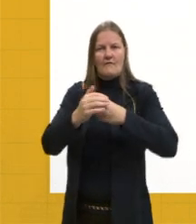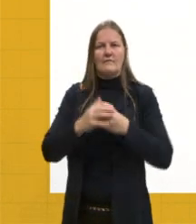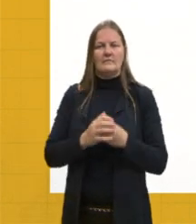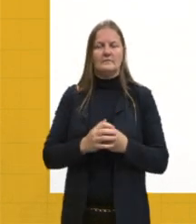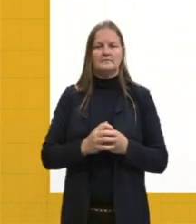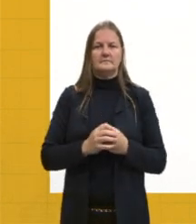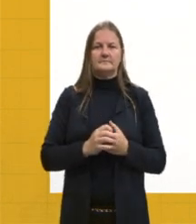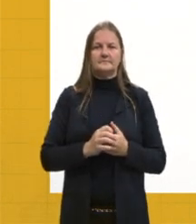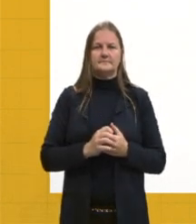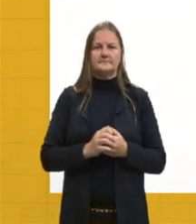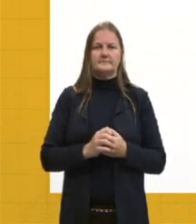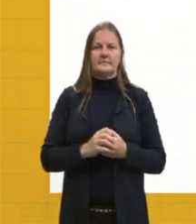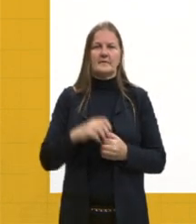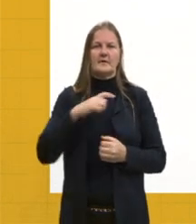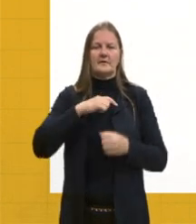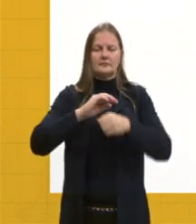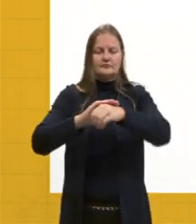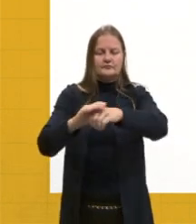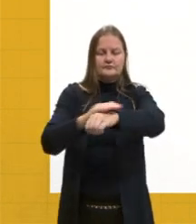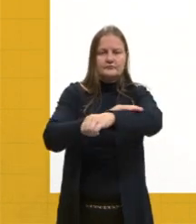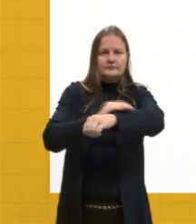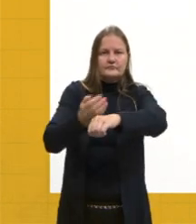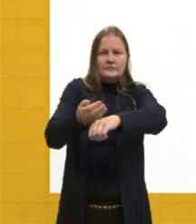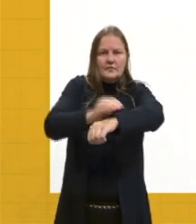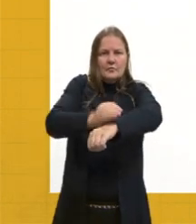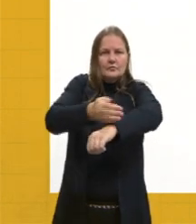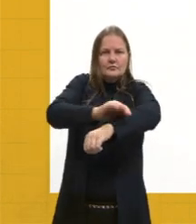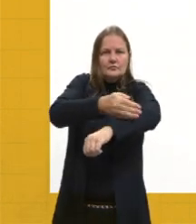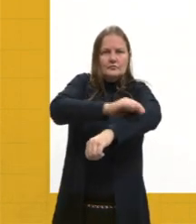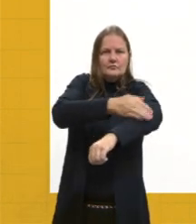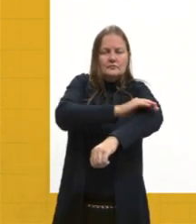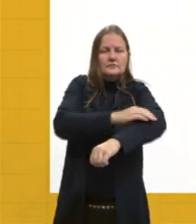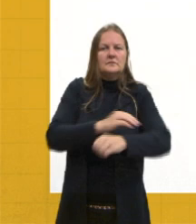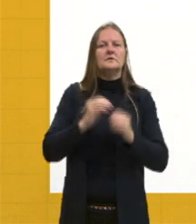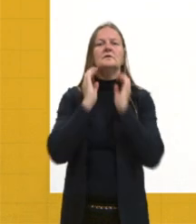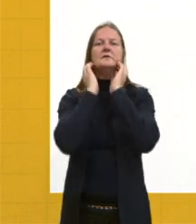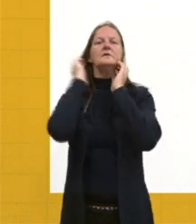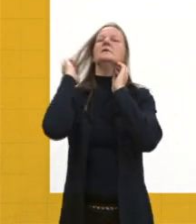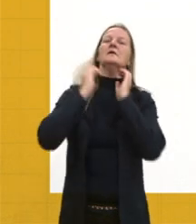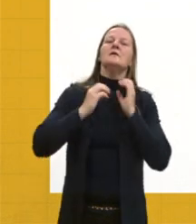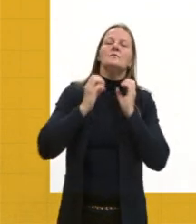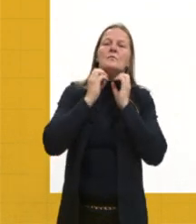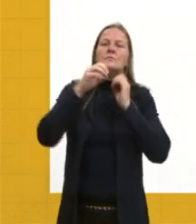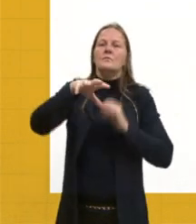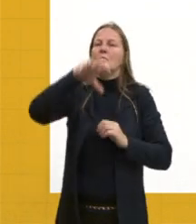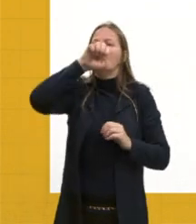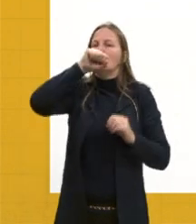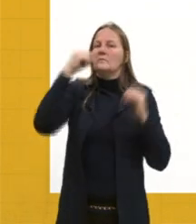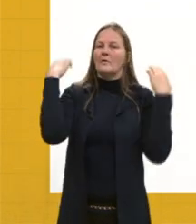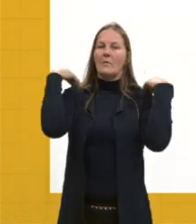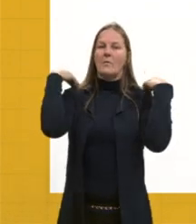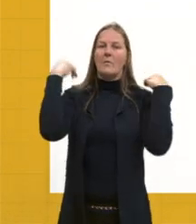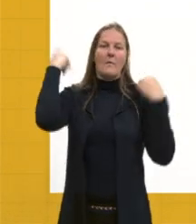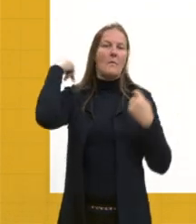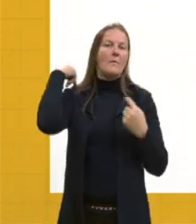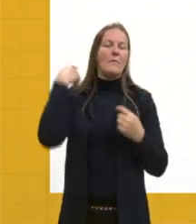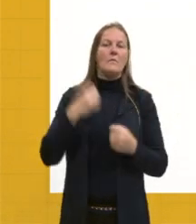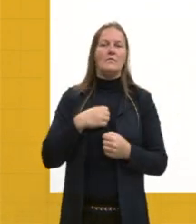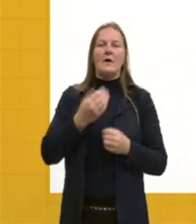certo? Tem a pele com escamas, respiração pulmonar e alimentação